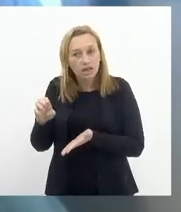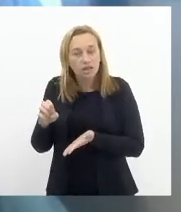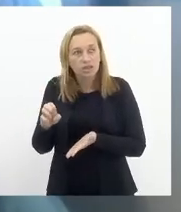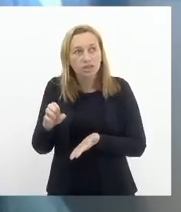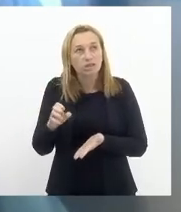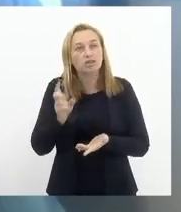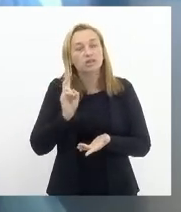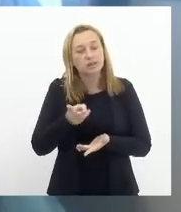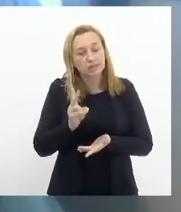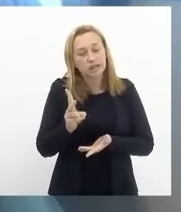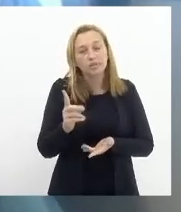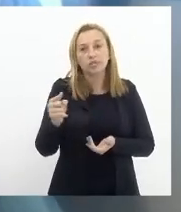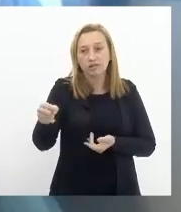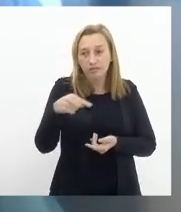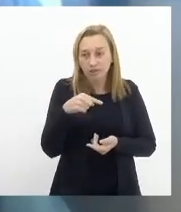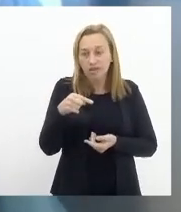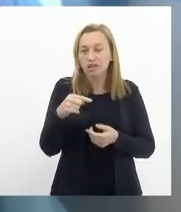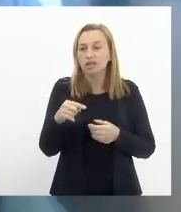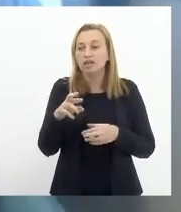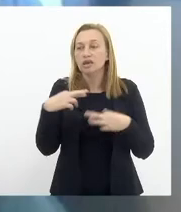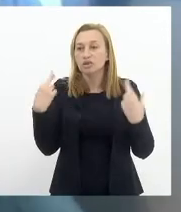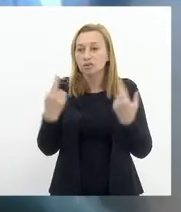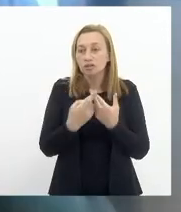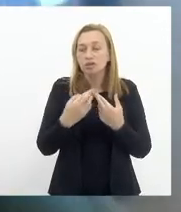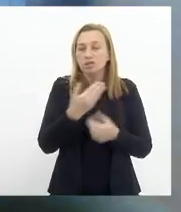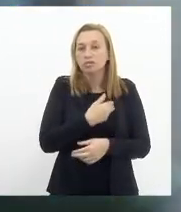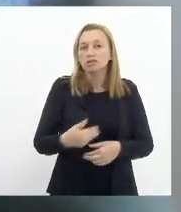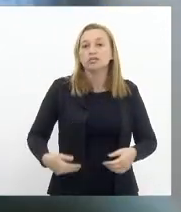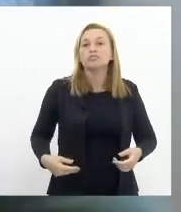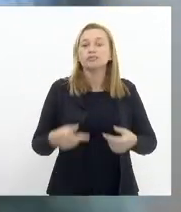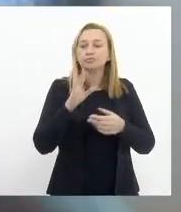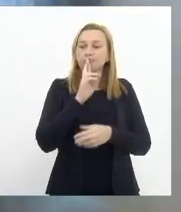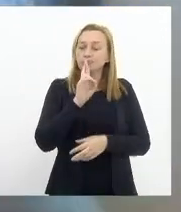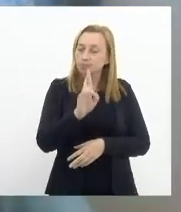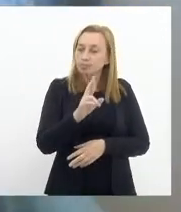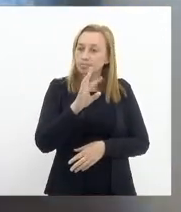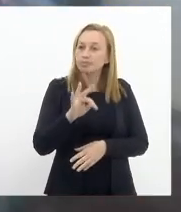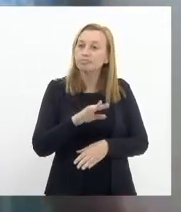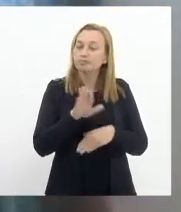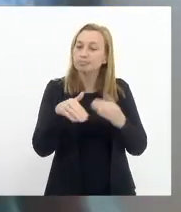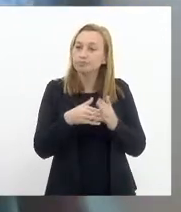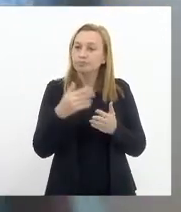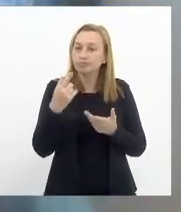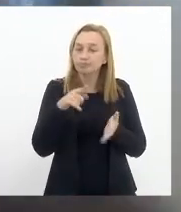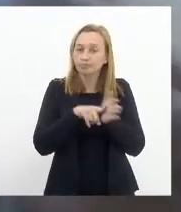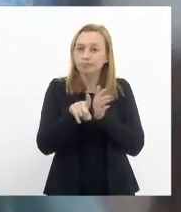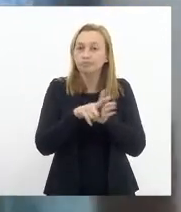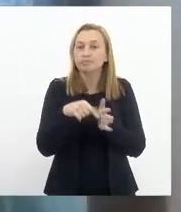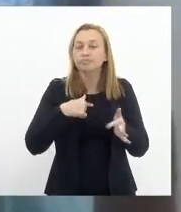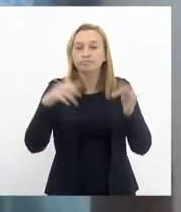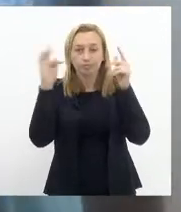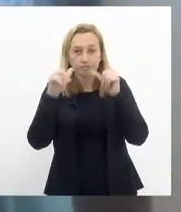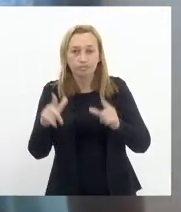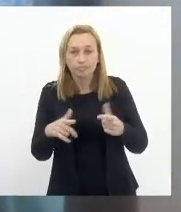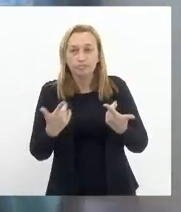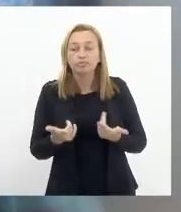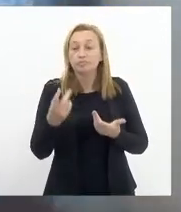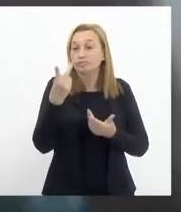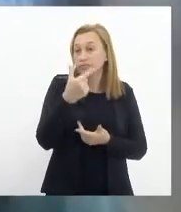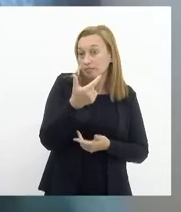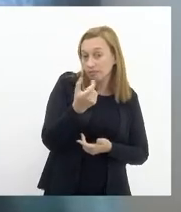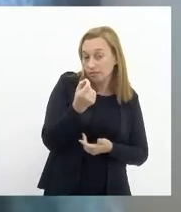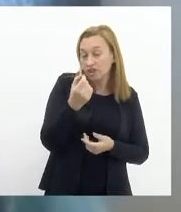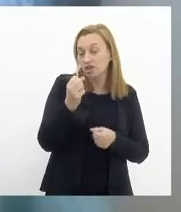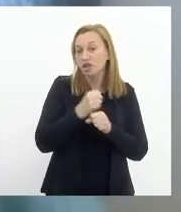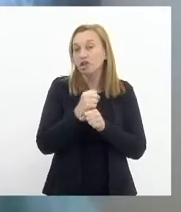sempre vem nas nossas audiências públicas responde aos questionamentos e eu fico contente de 20 anos depois a gente está fazendo